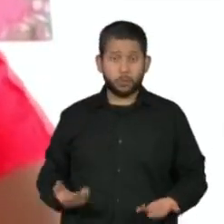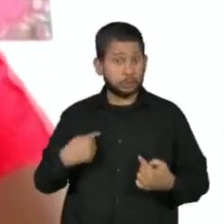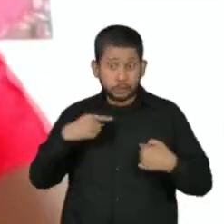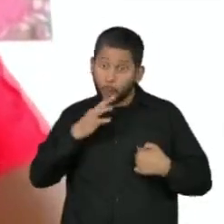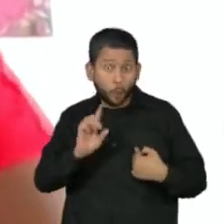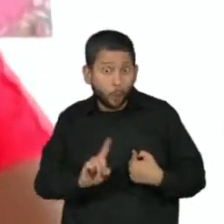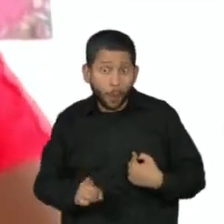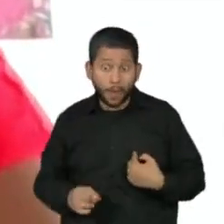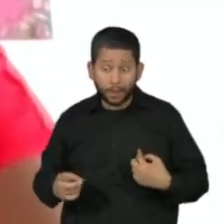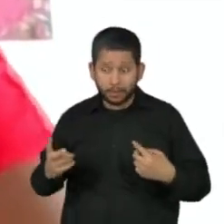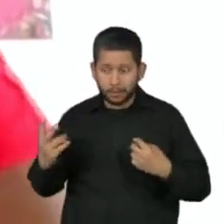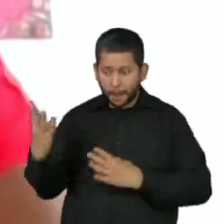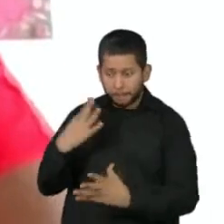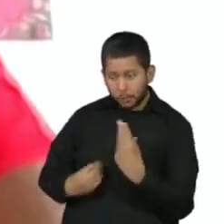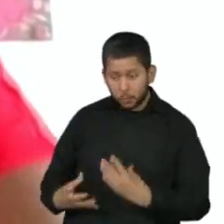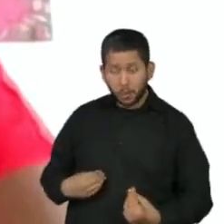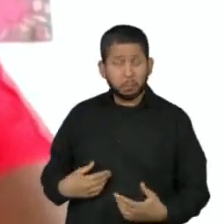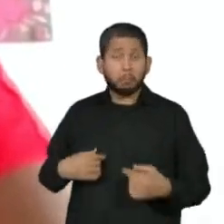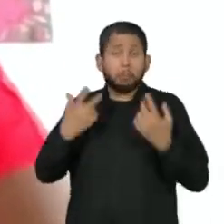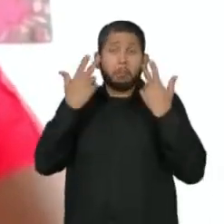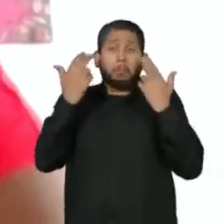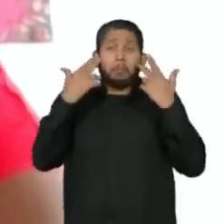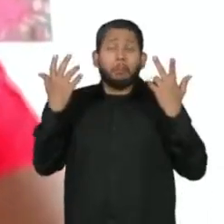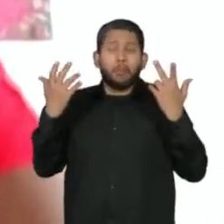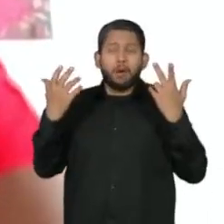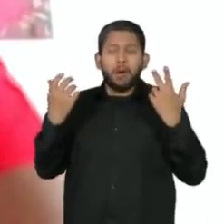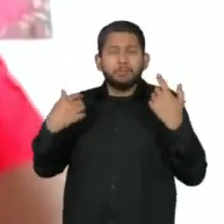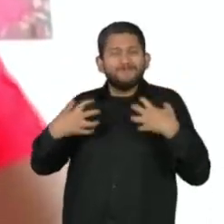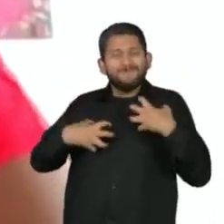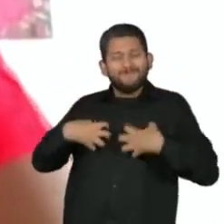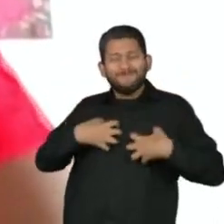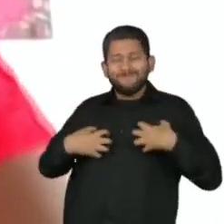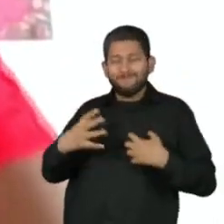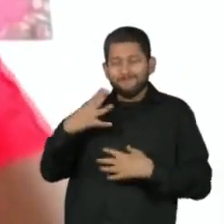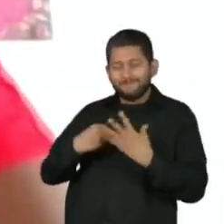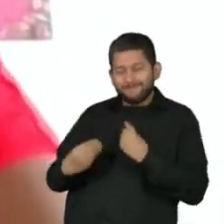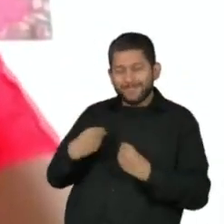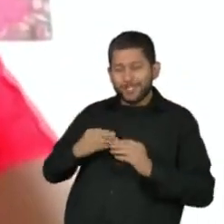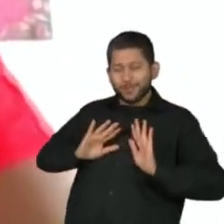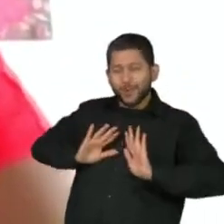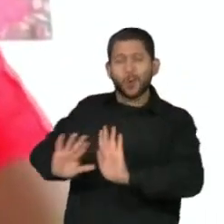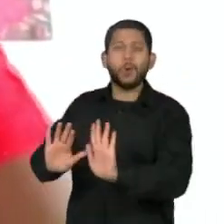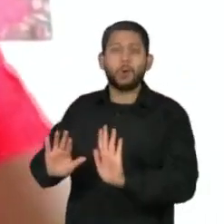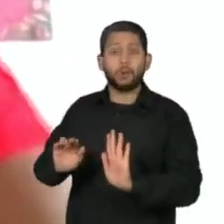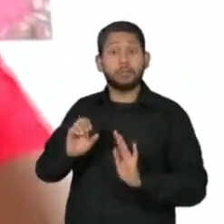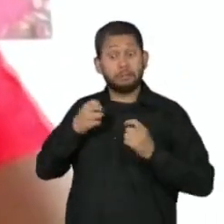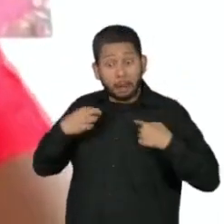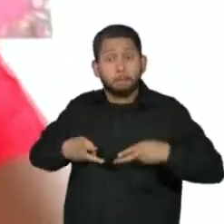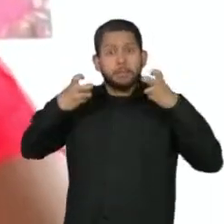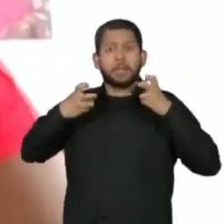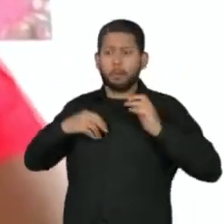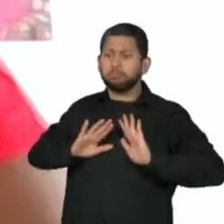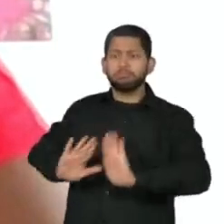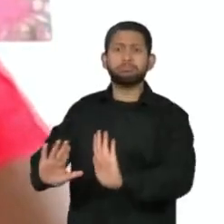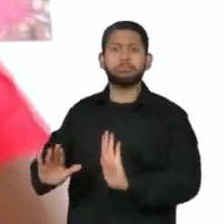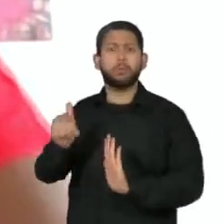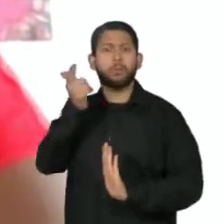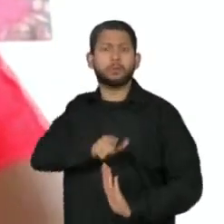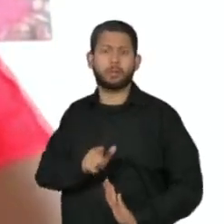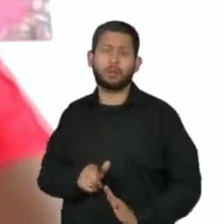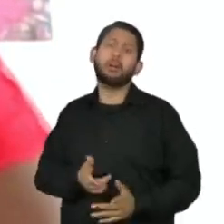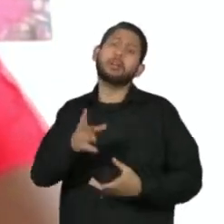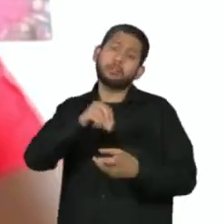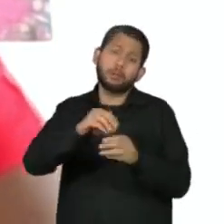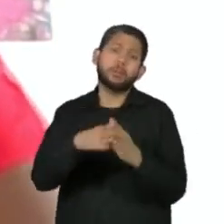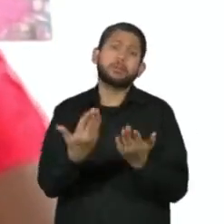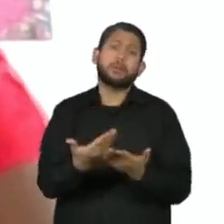identificar ou mesmo repelir qualquer toque que não seja desejado. Então, nós precisamos ter uma educação